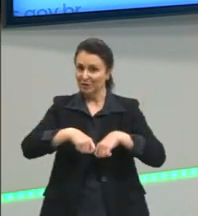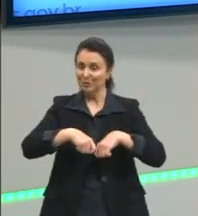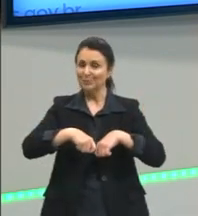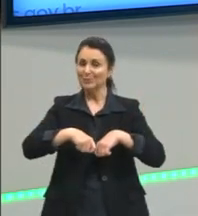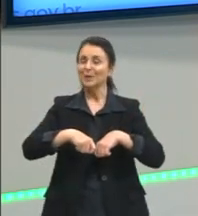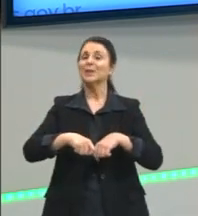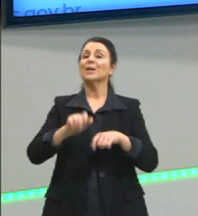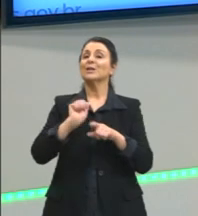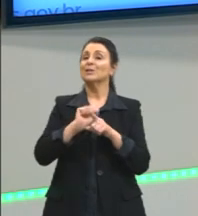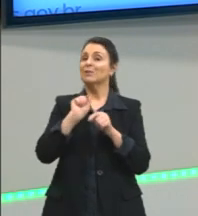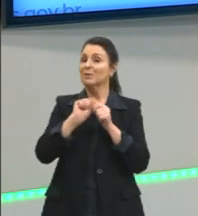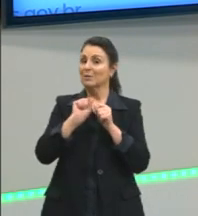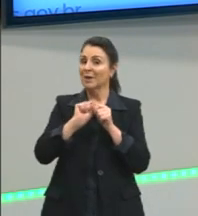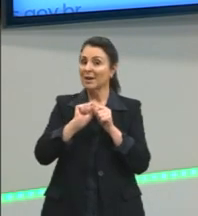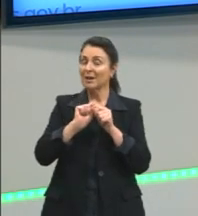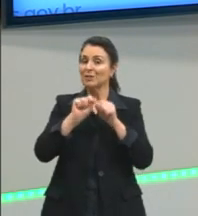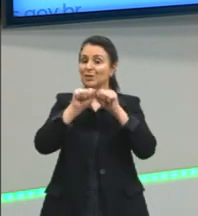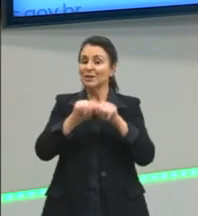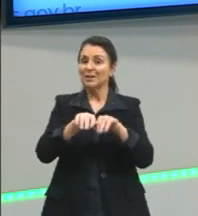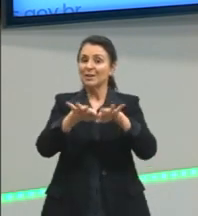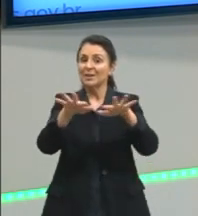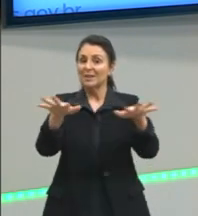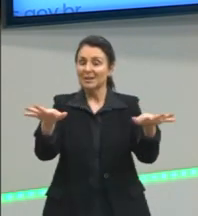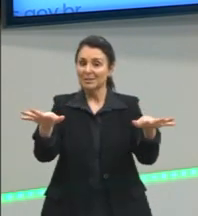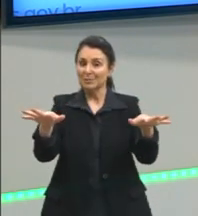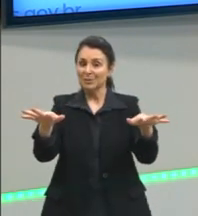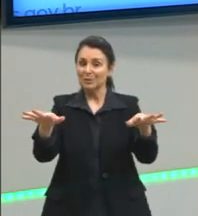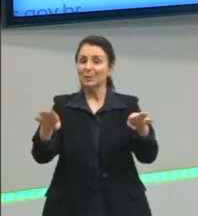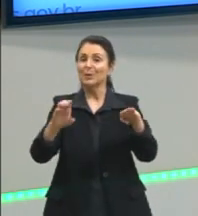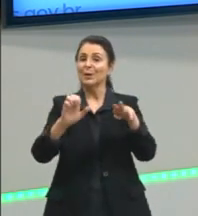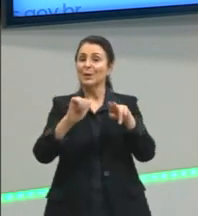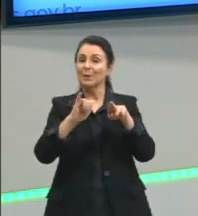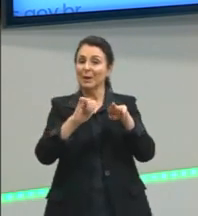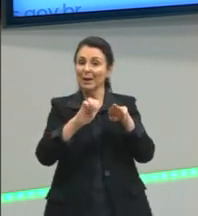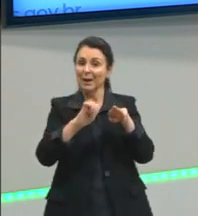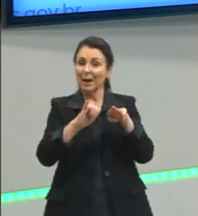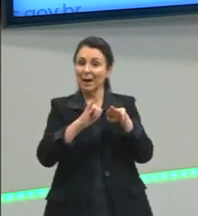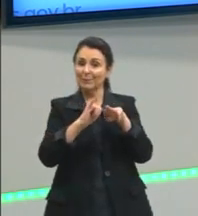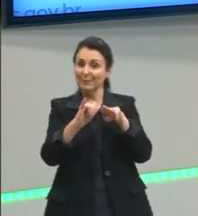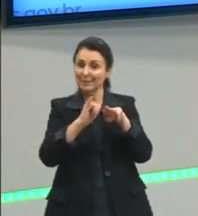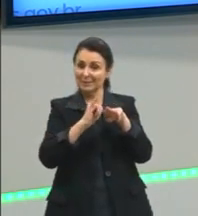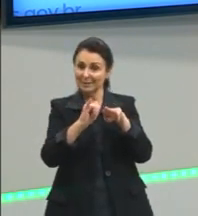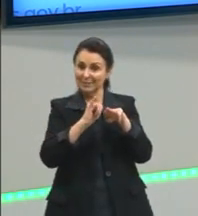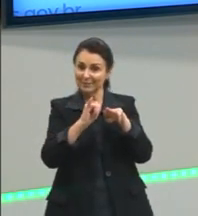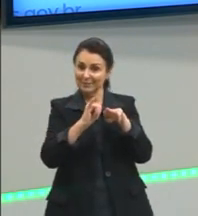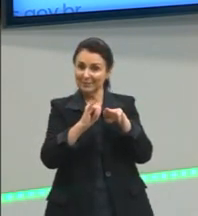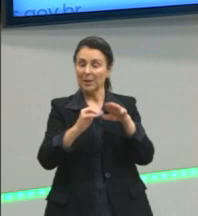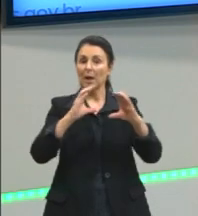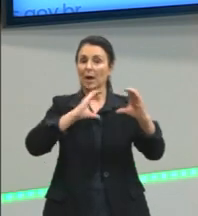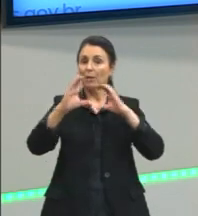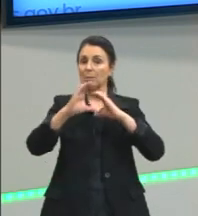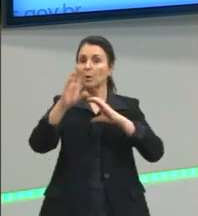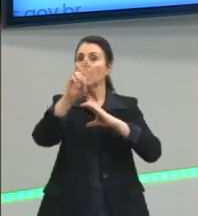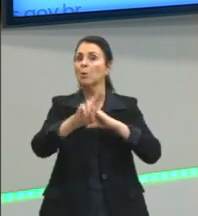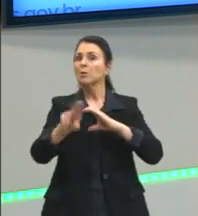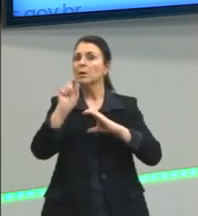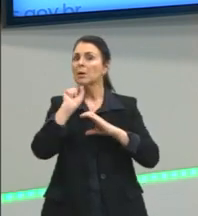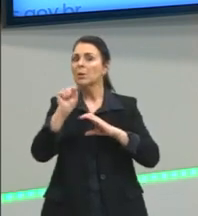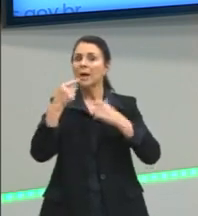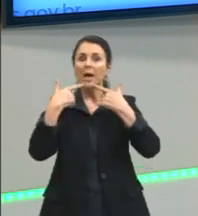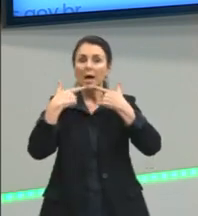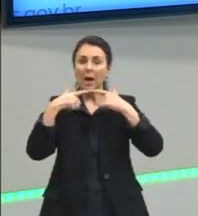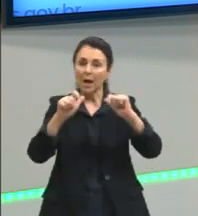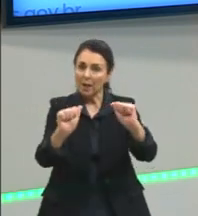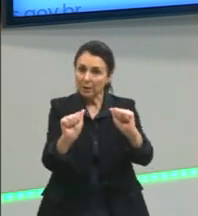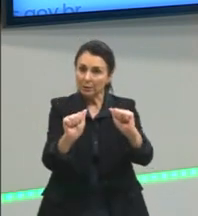base da nossa comunicação. A comunicação vai se dar através da língua e chegando